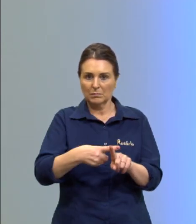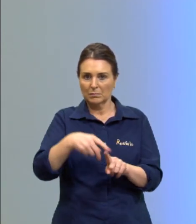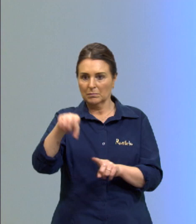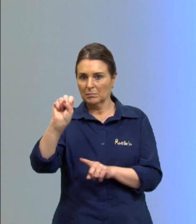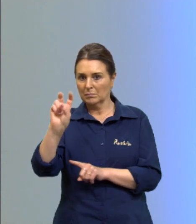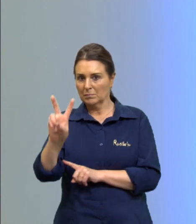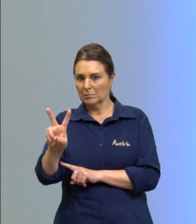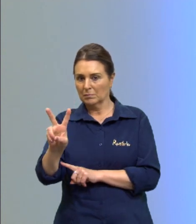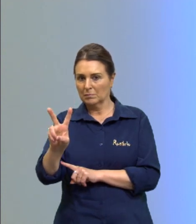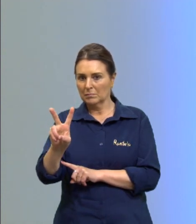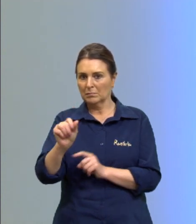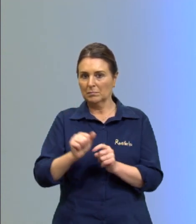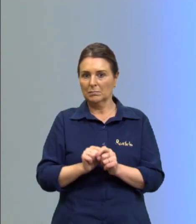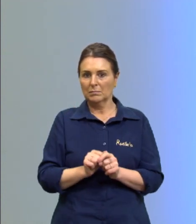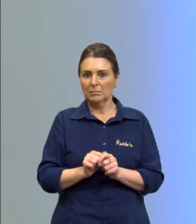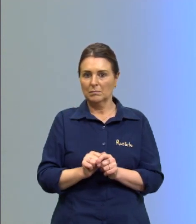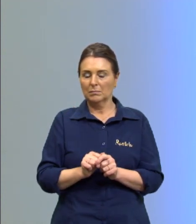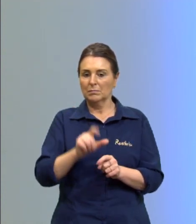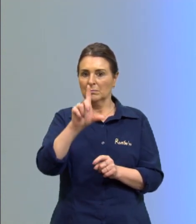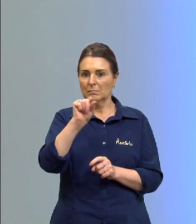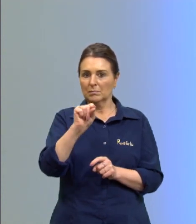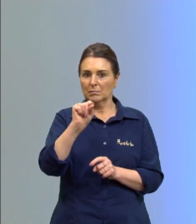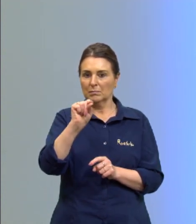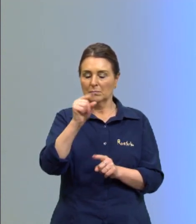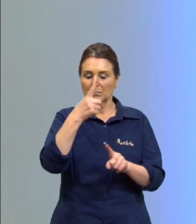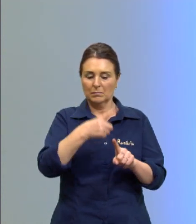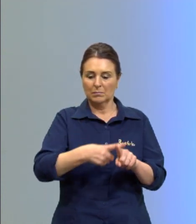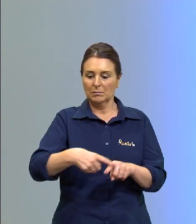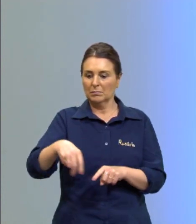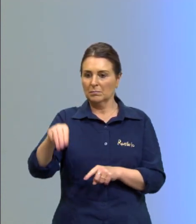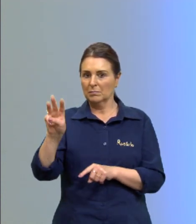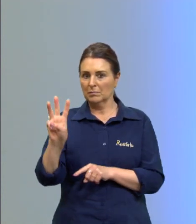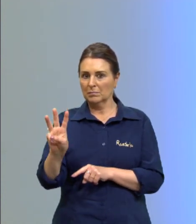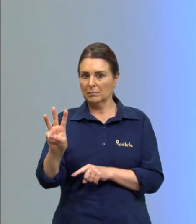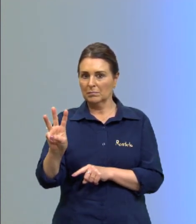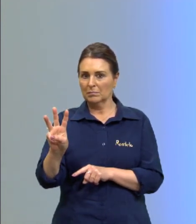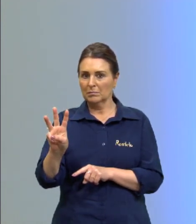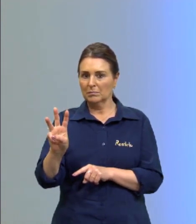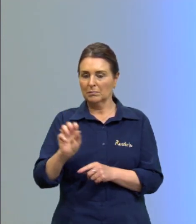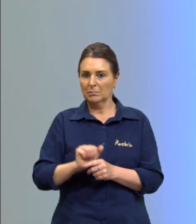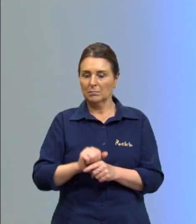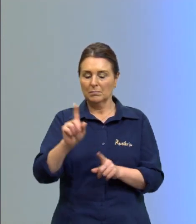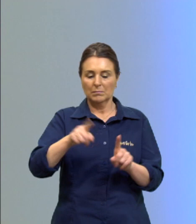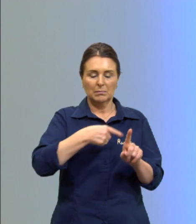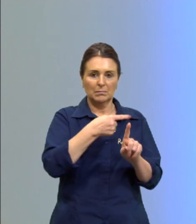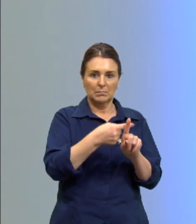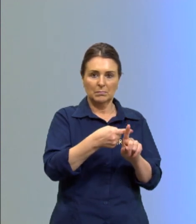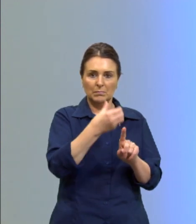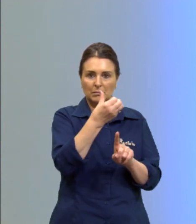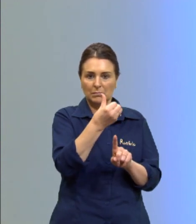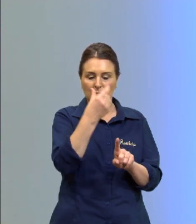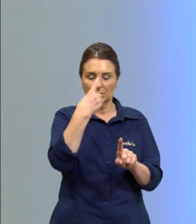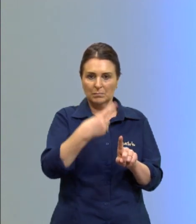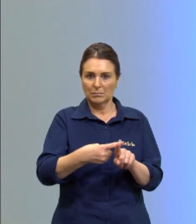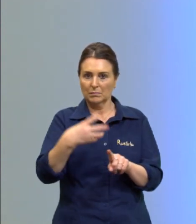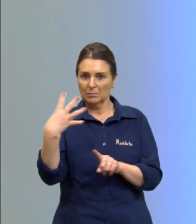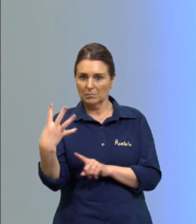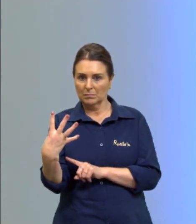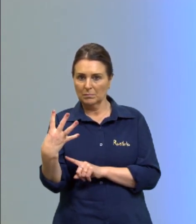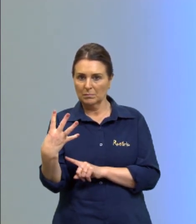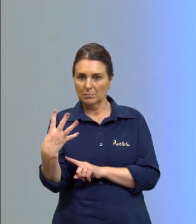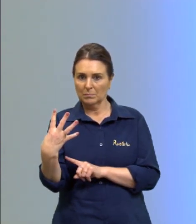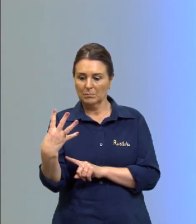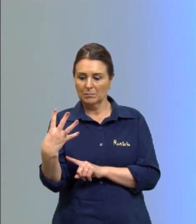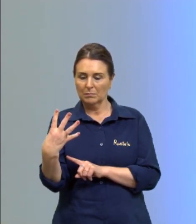2 10 vezes 3 mais 6 vezes 4